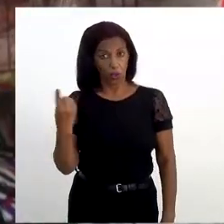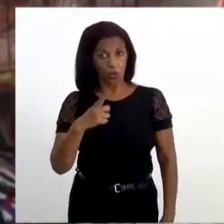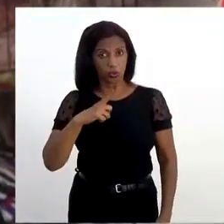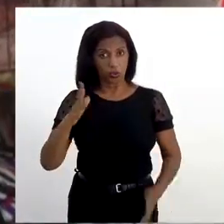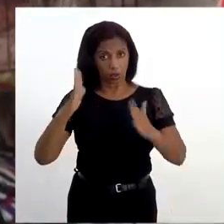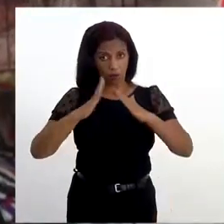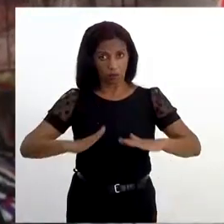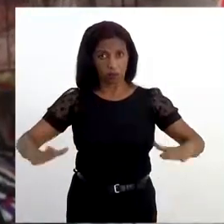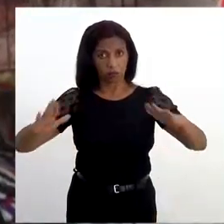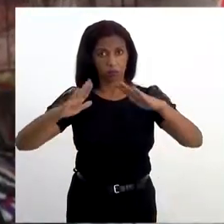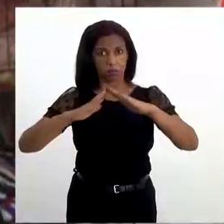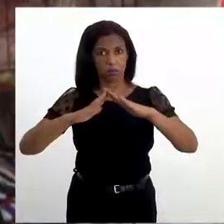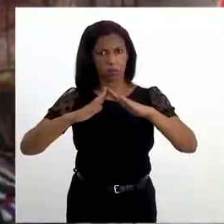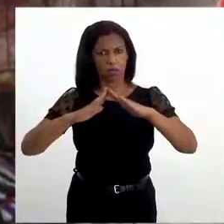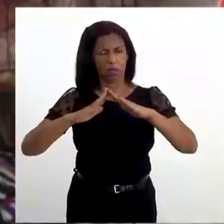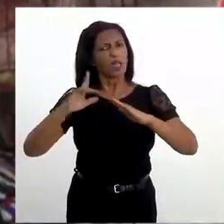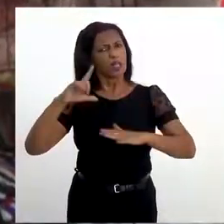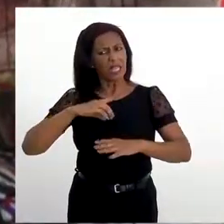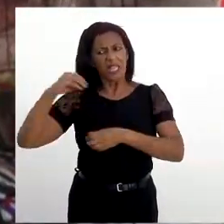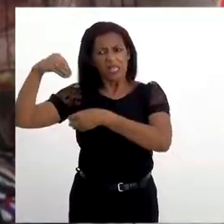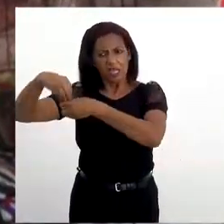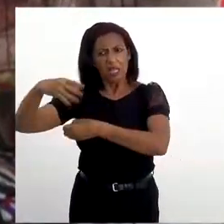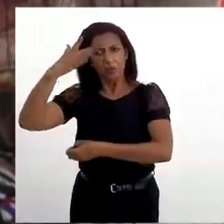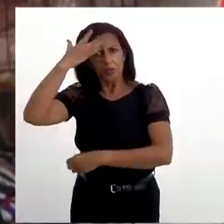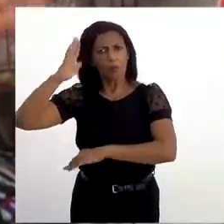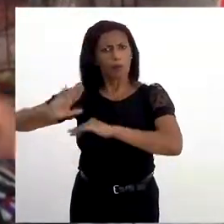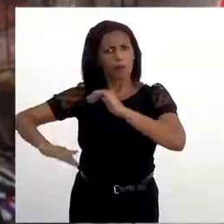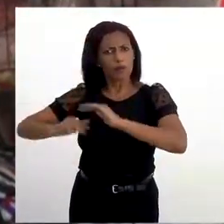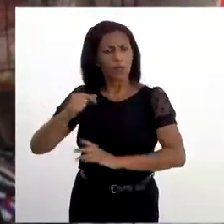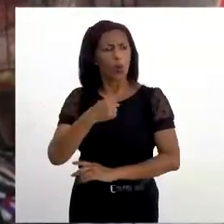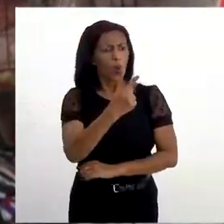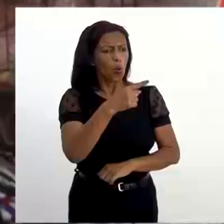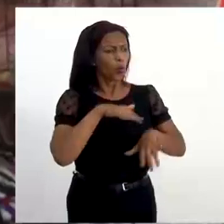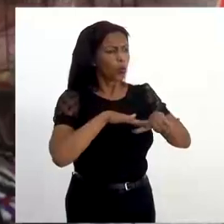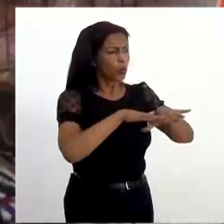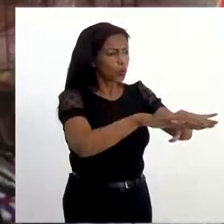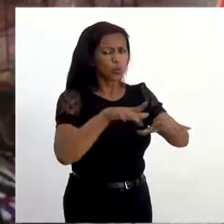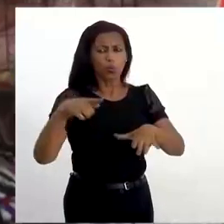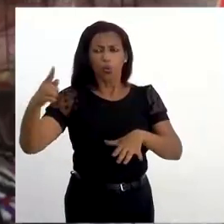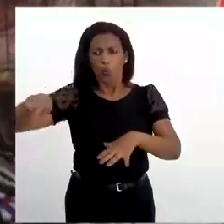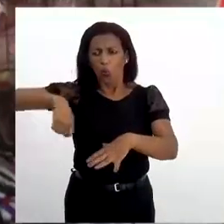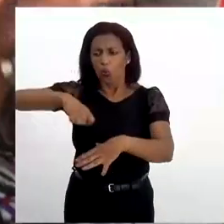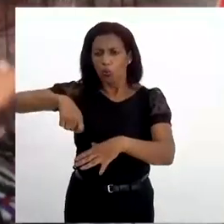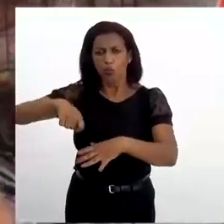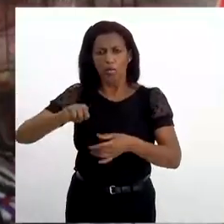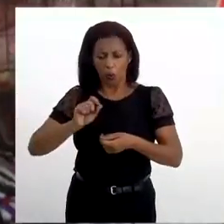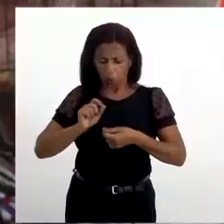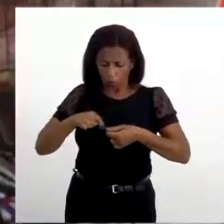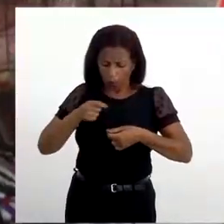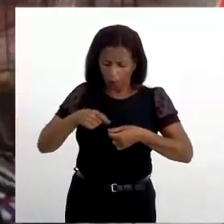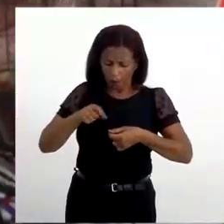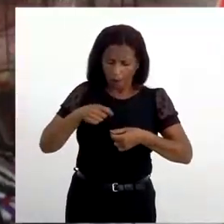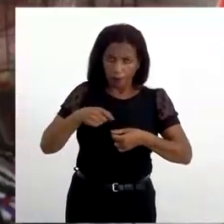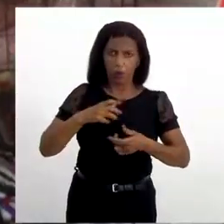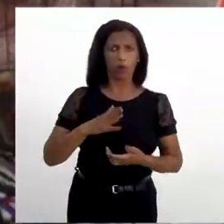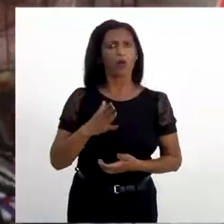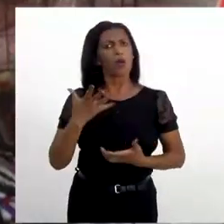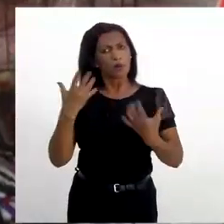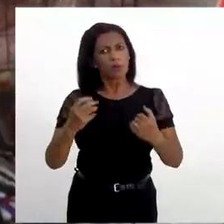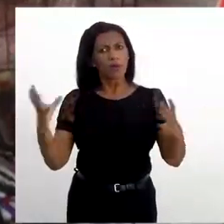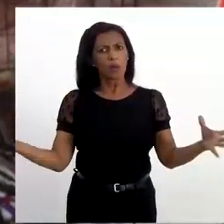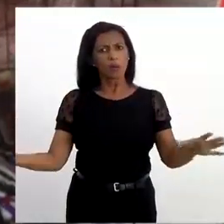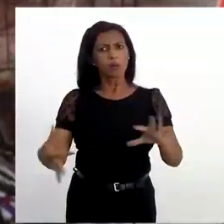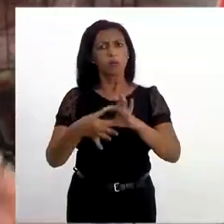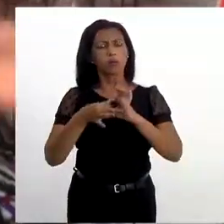Nós temos nessas casas pessoas, filhos de santos, que sabem fazer de tudo. Um costura, outro cozinha, outro borda.